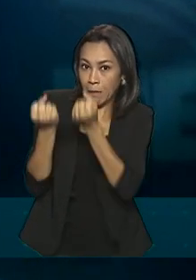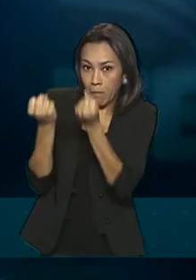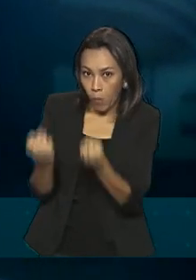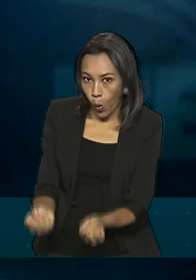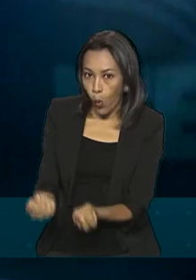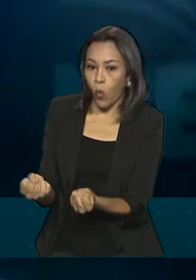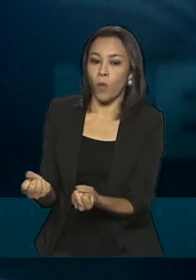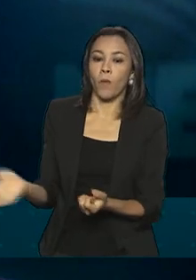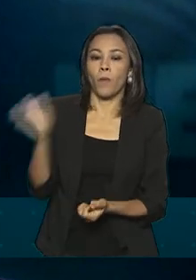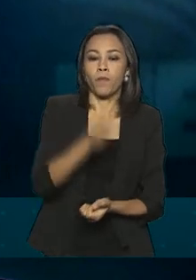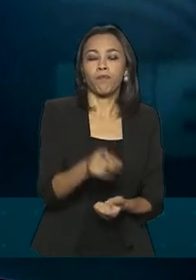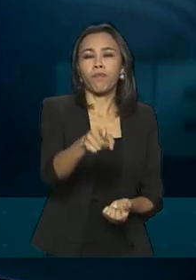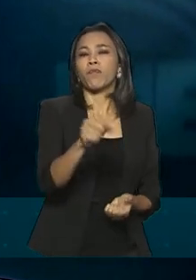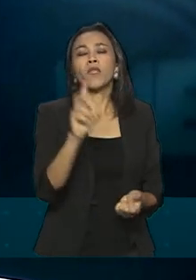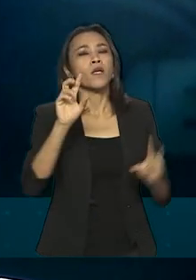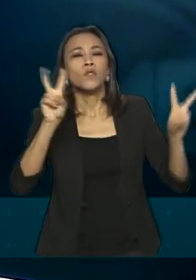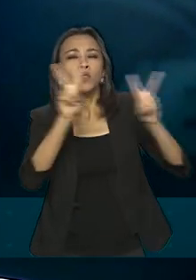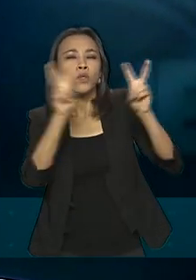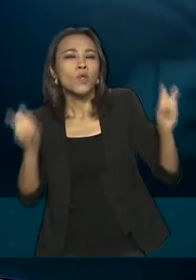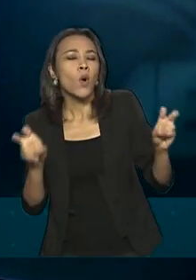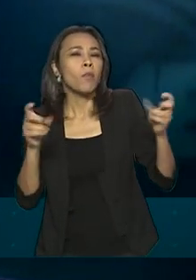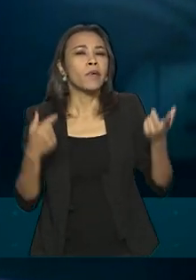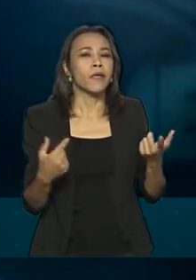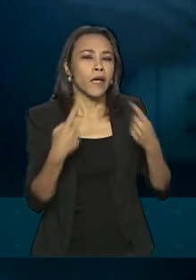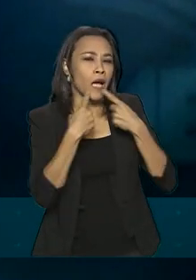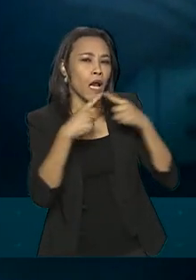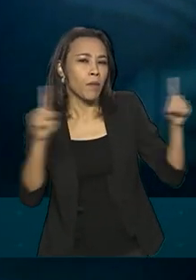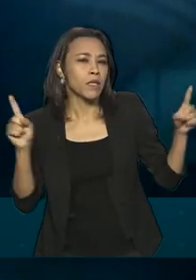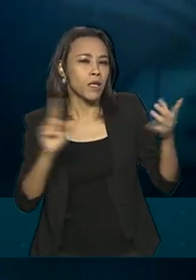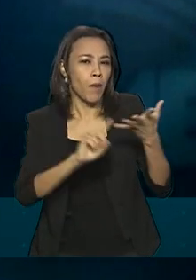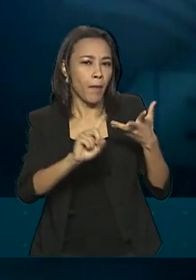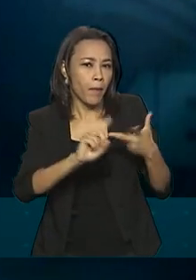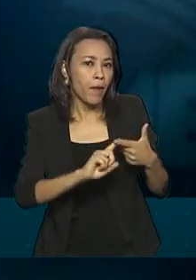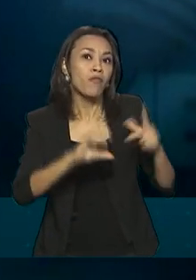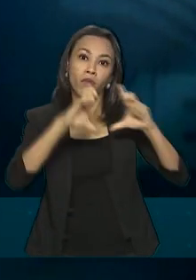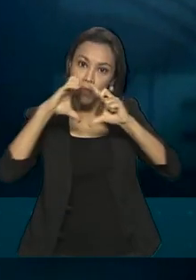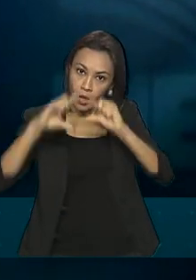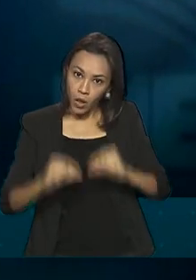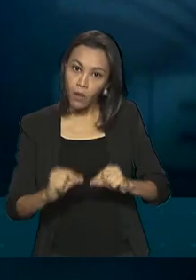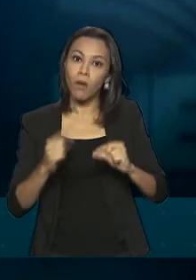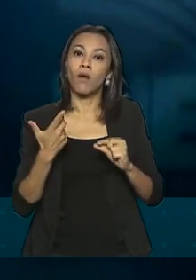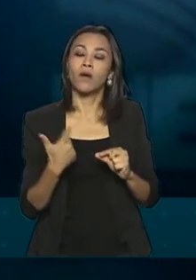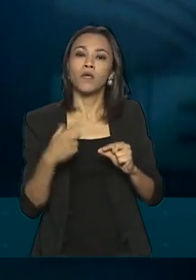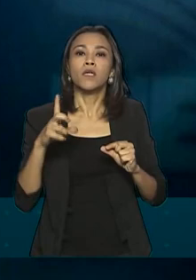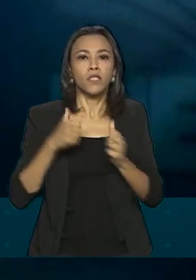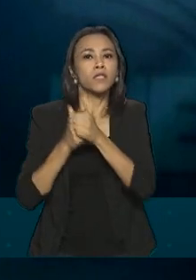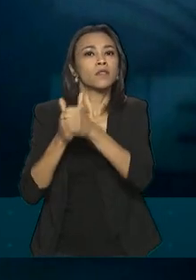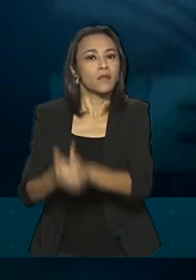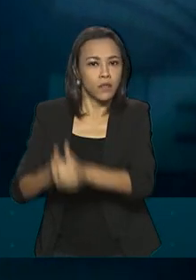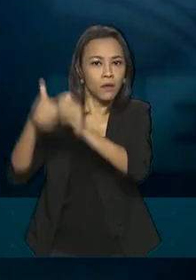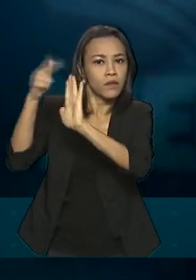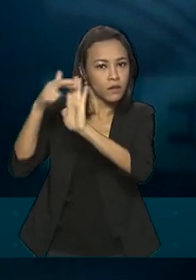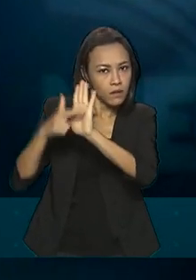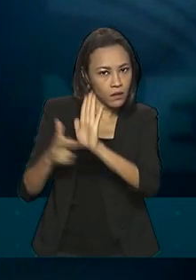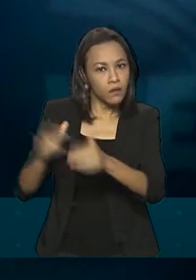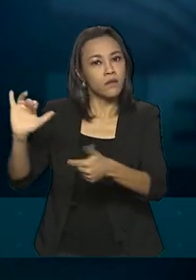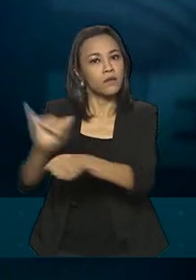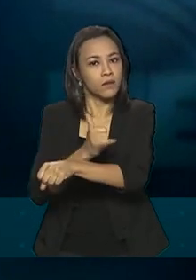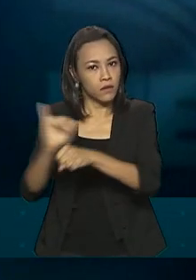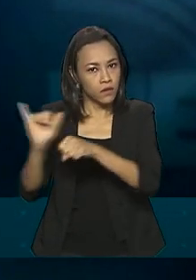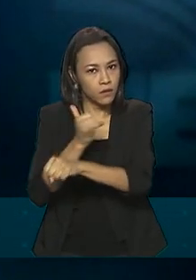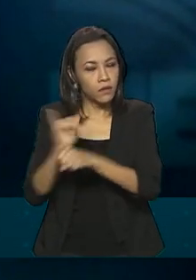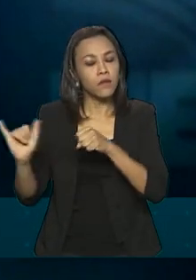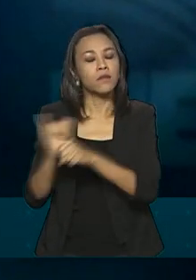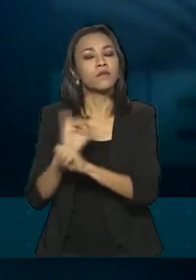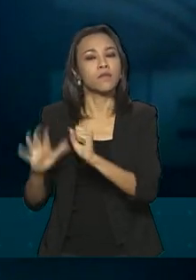ocorrências policiais, a avaliação é de que o número foi baixo e que a aplicação correu dentro dos parâmetros e estratégias de segurança